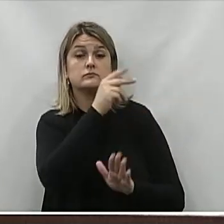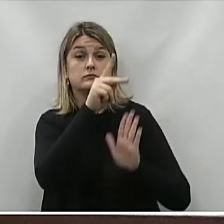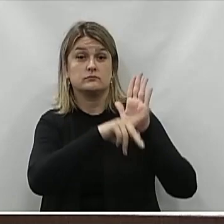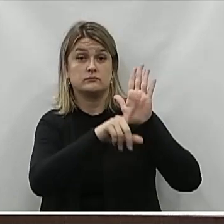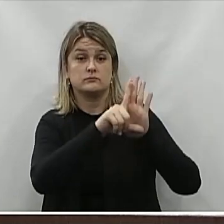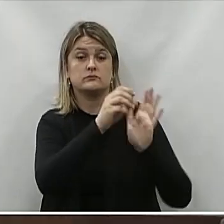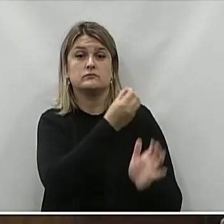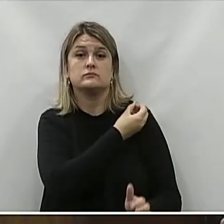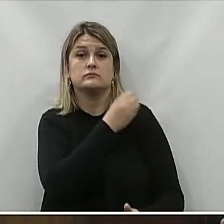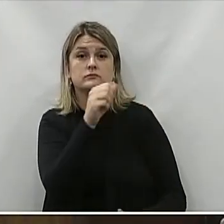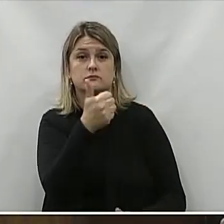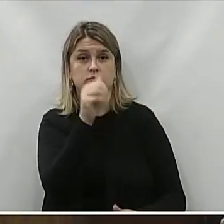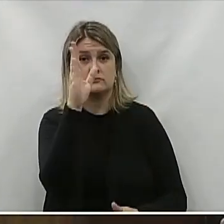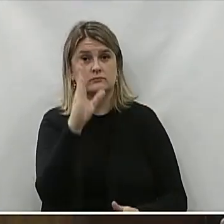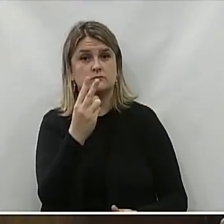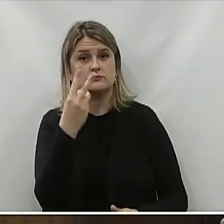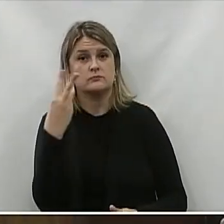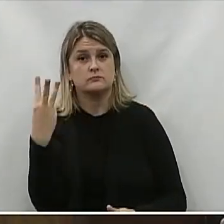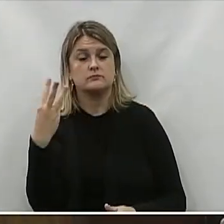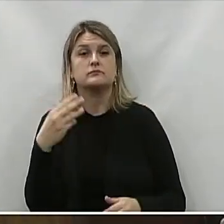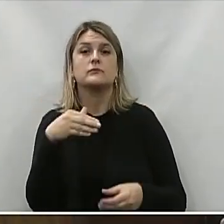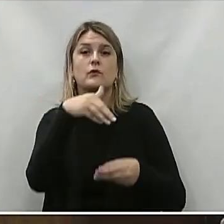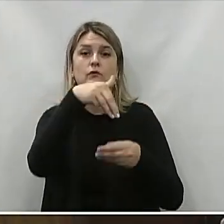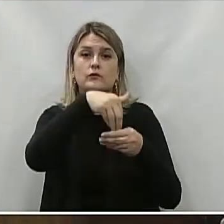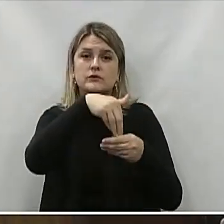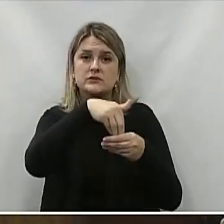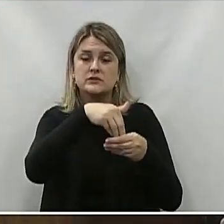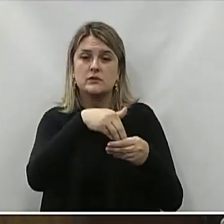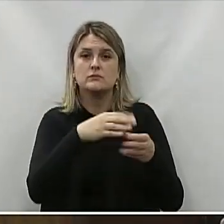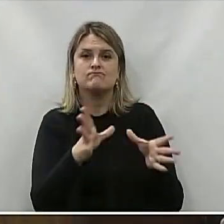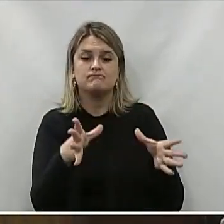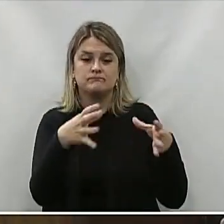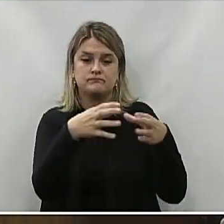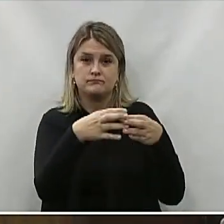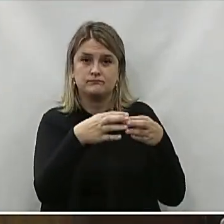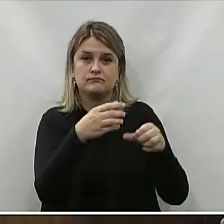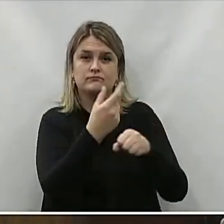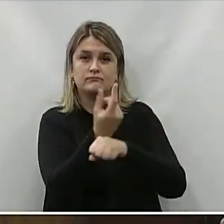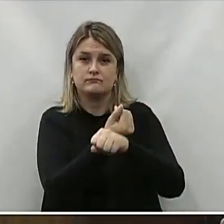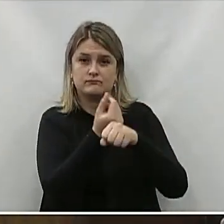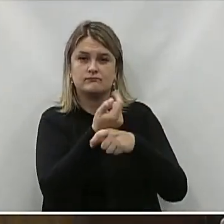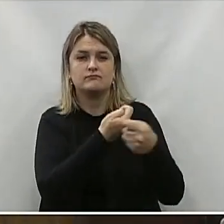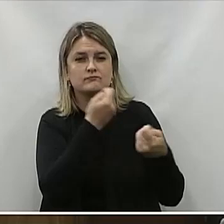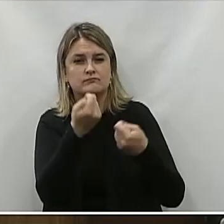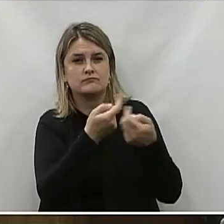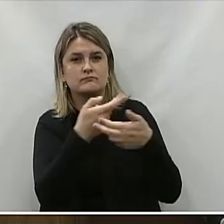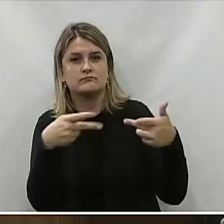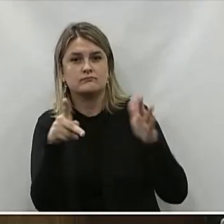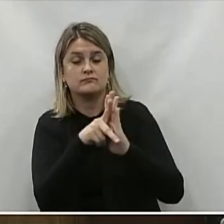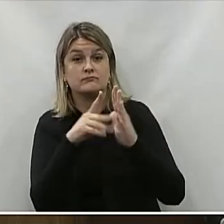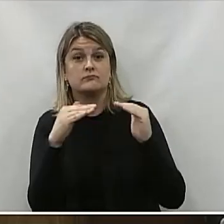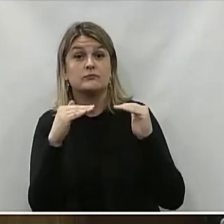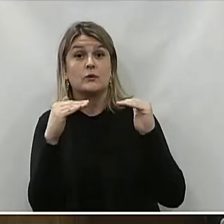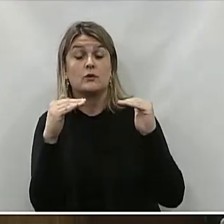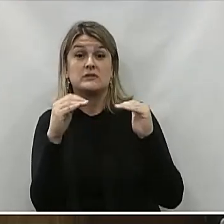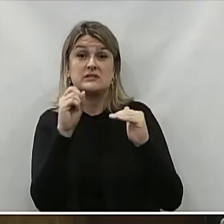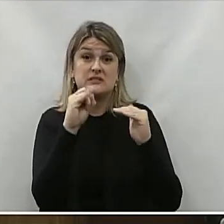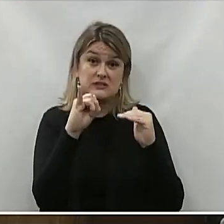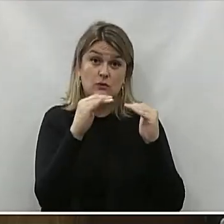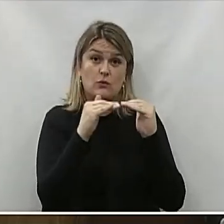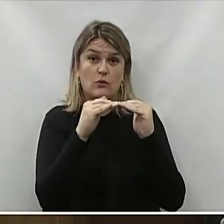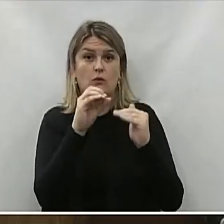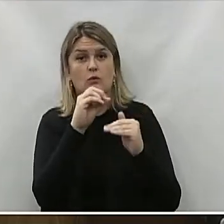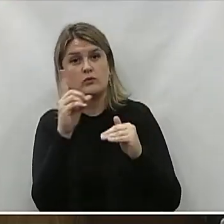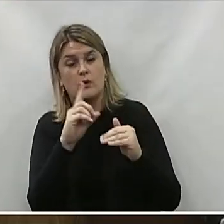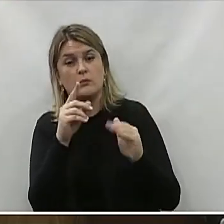De 2023 Votação Do parecer Fundamentado Da comissão De finanças Orçamento E patrimônio Favorável Projeto De lei